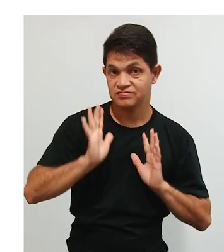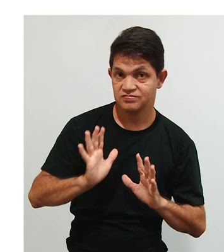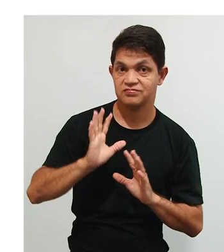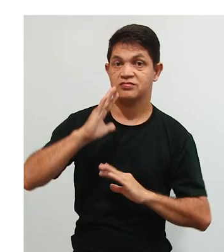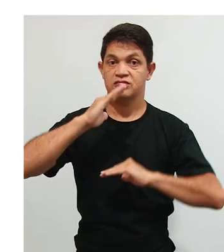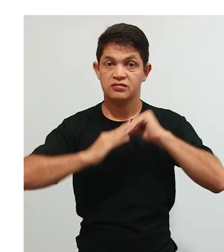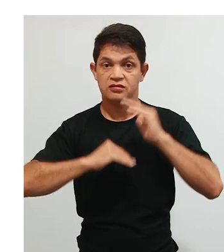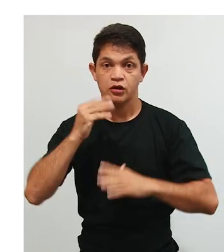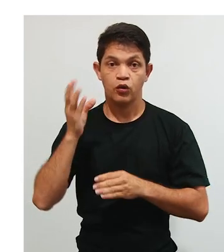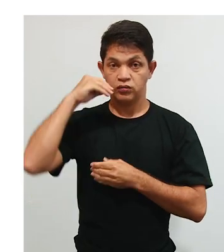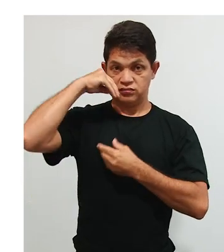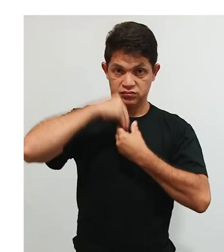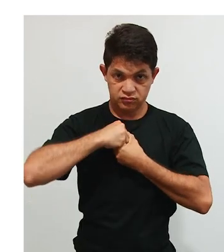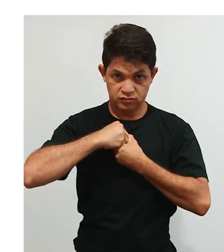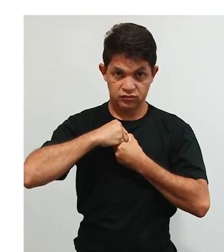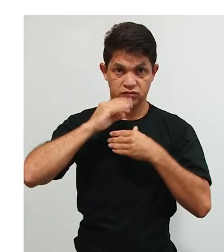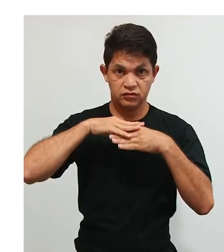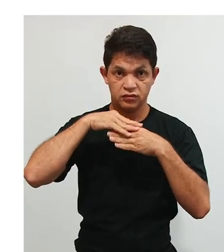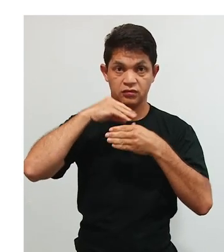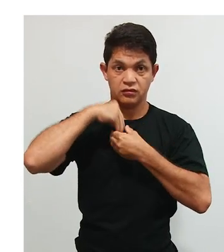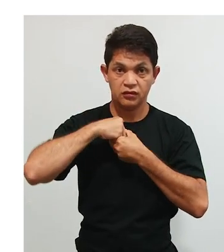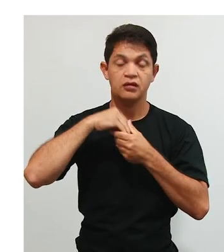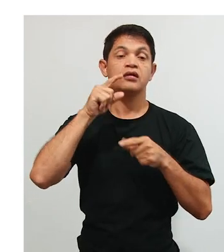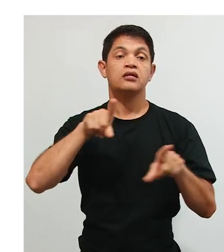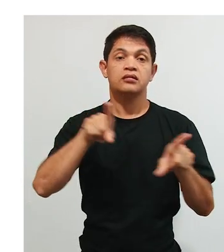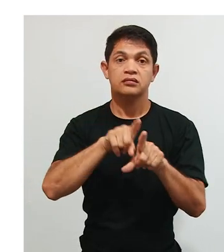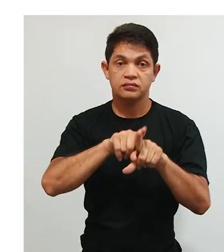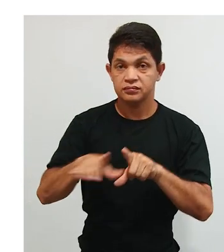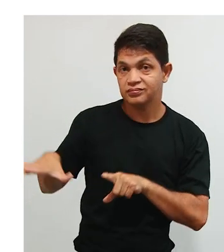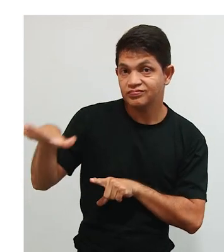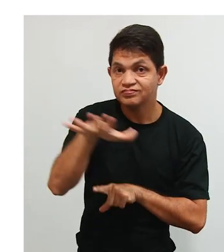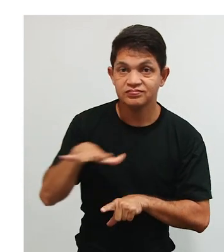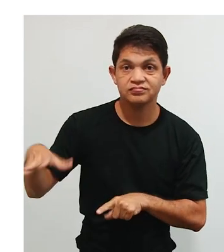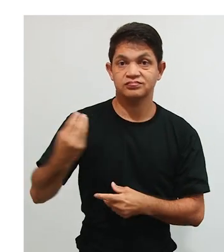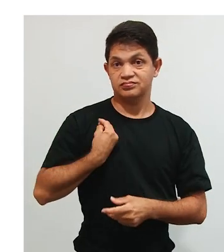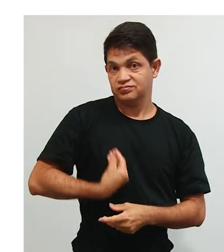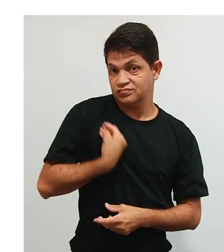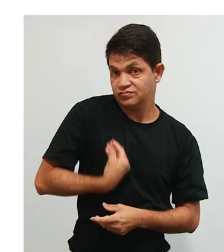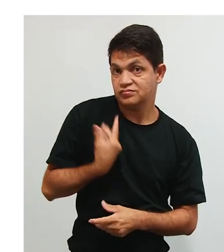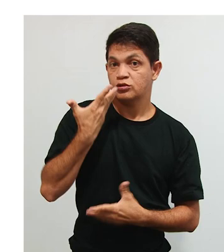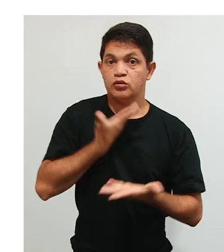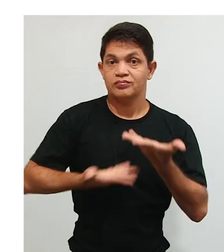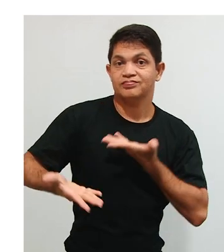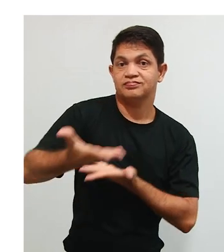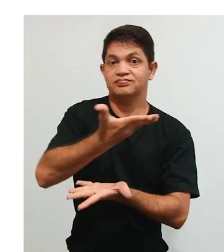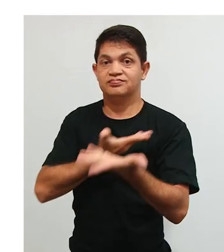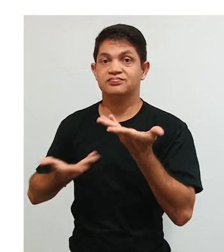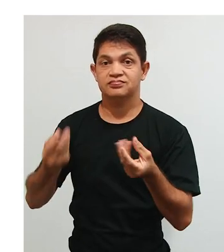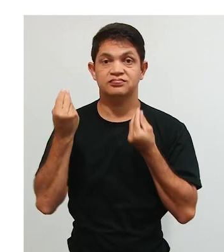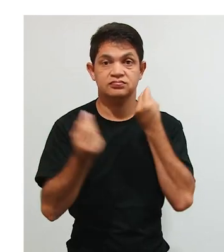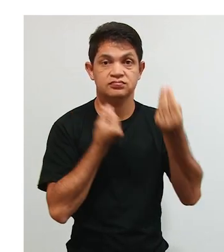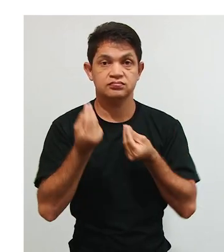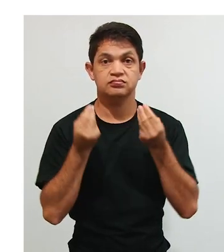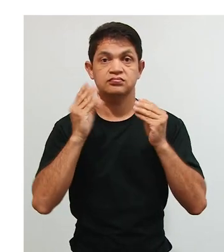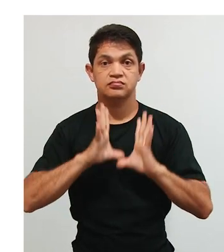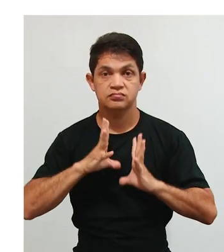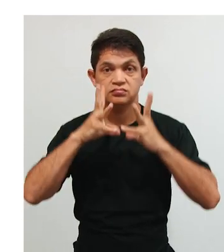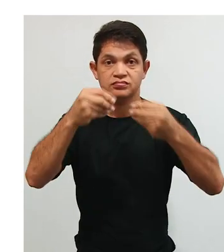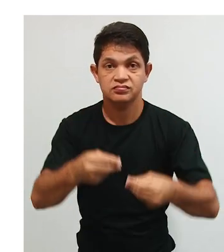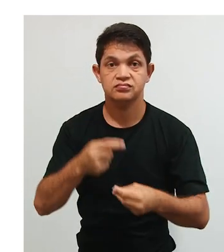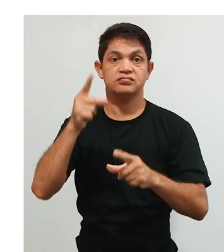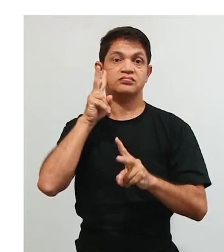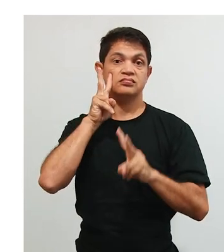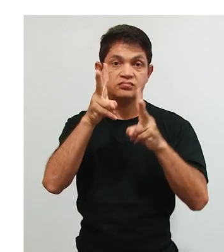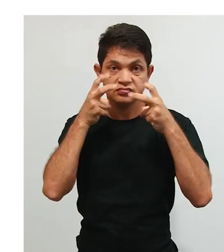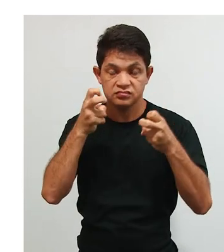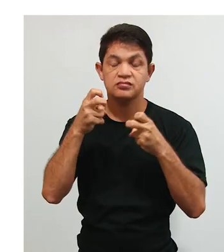e o ambiente onde nós vivemos. Mas é muito mais que isso também. Porque no interacionismo, gente